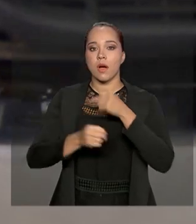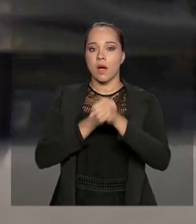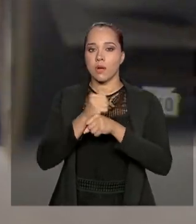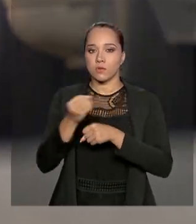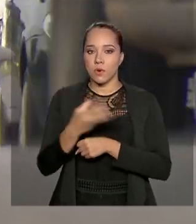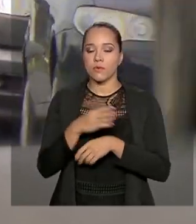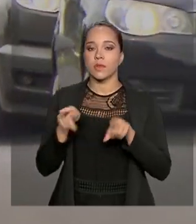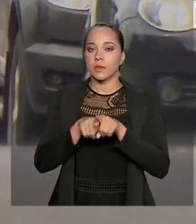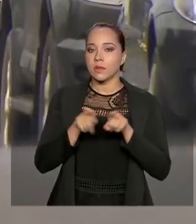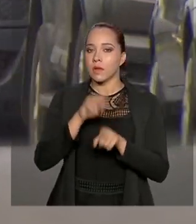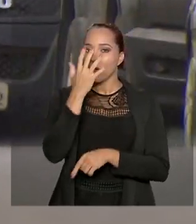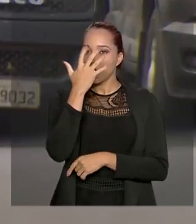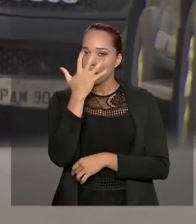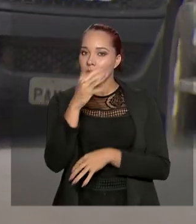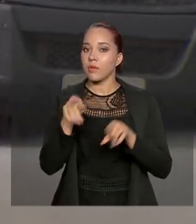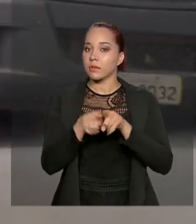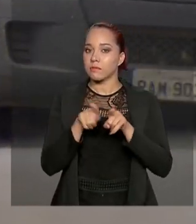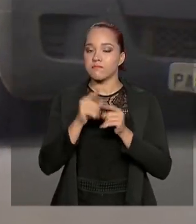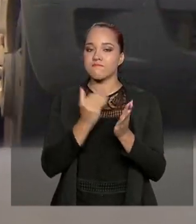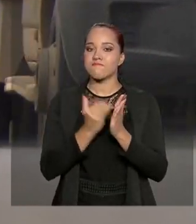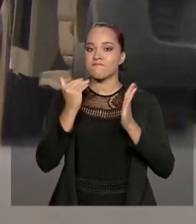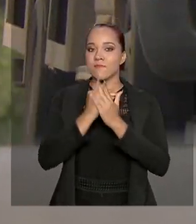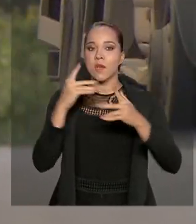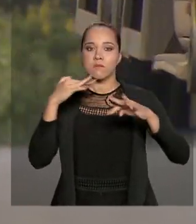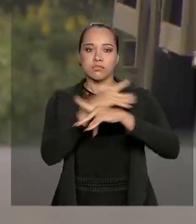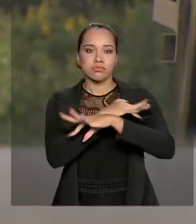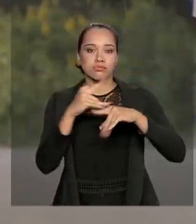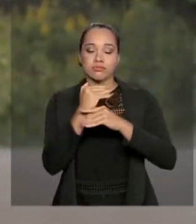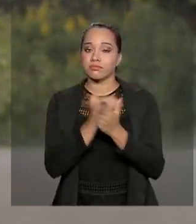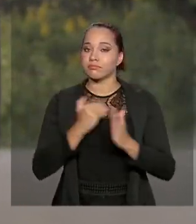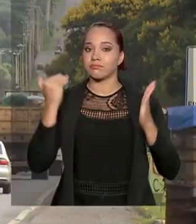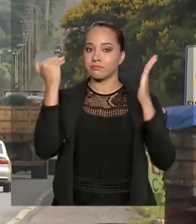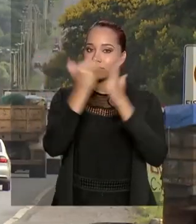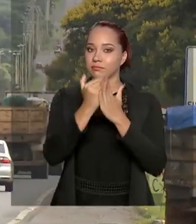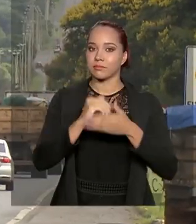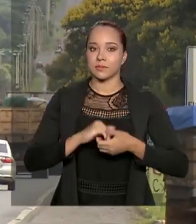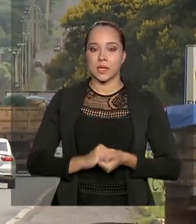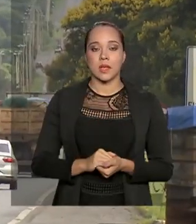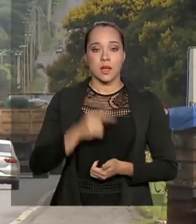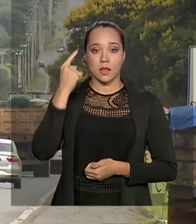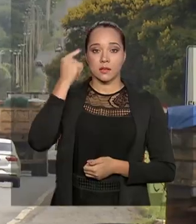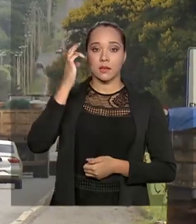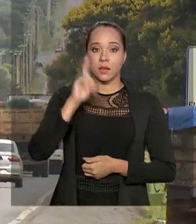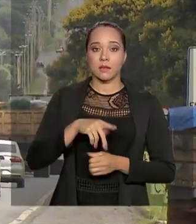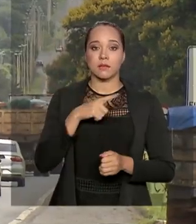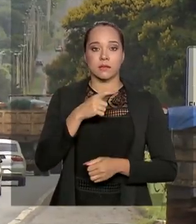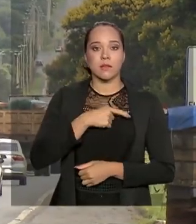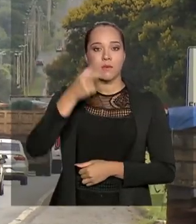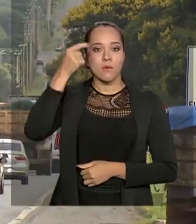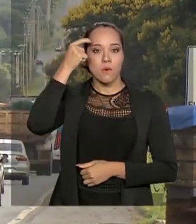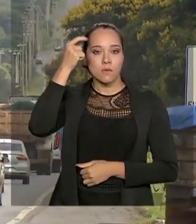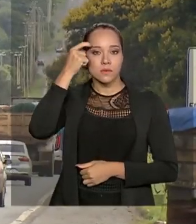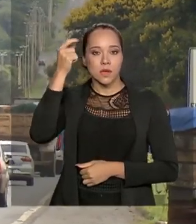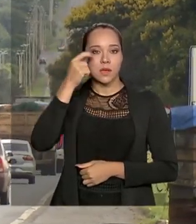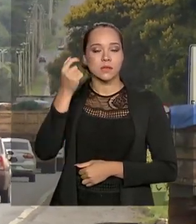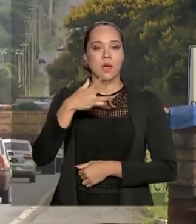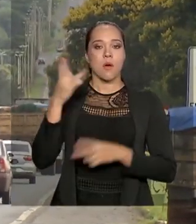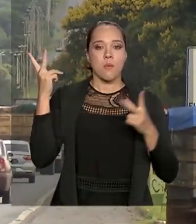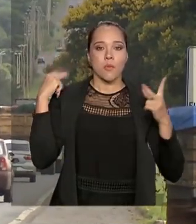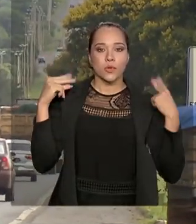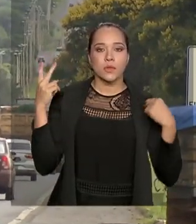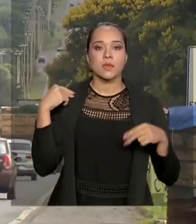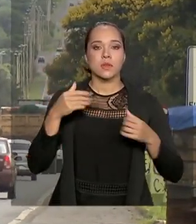Carnaval, feriados que aumentam a circulação de veículos nas pistas. A ideia é conscientizar motoristas, passageiros,